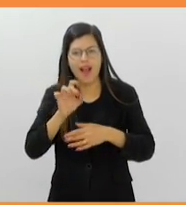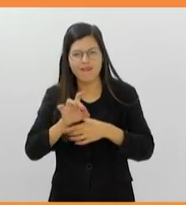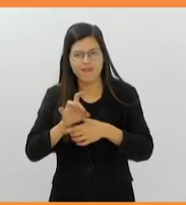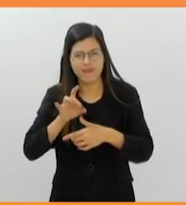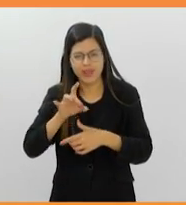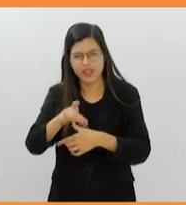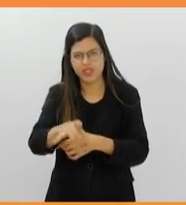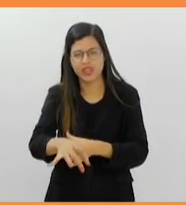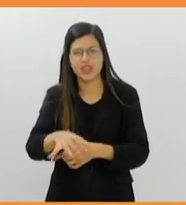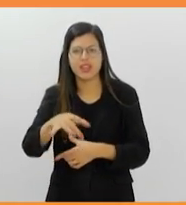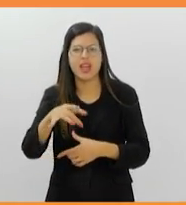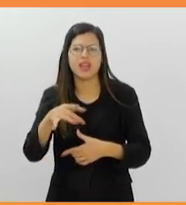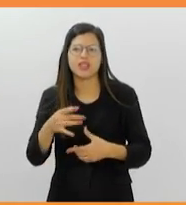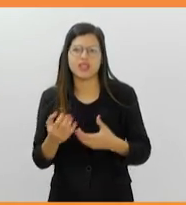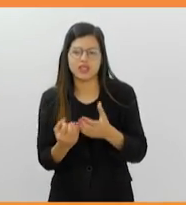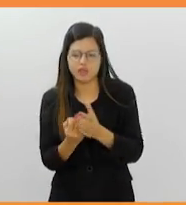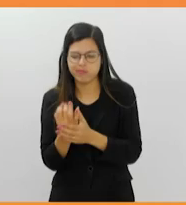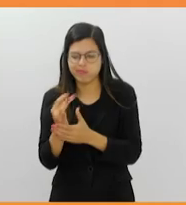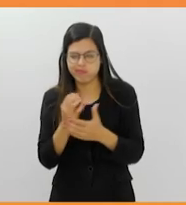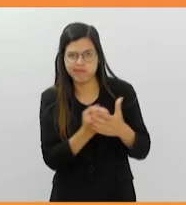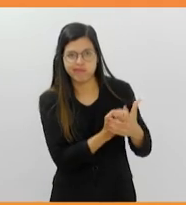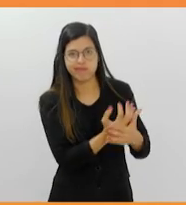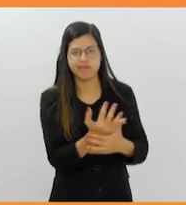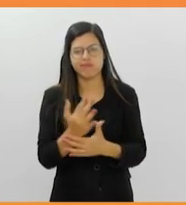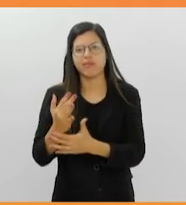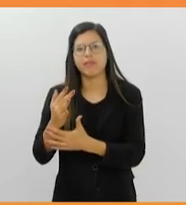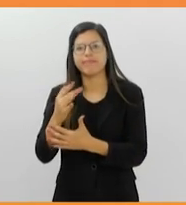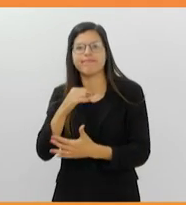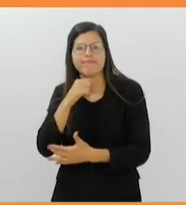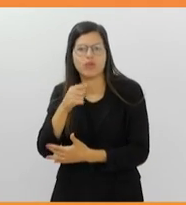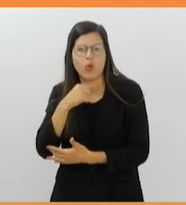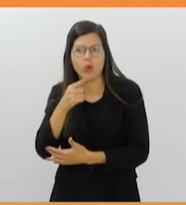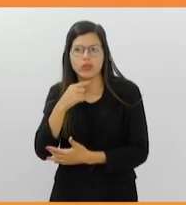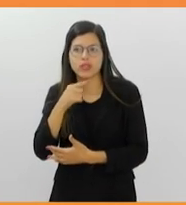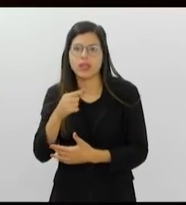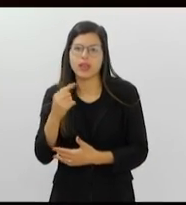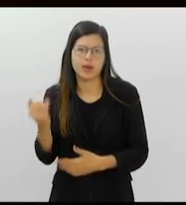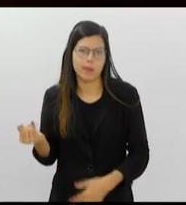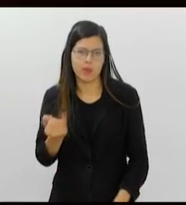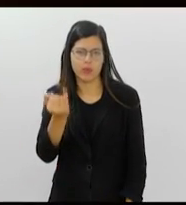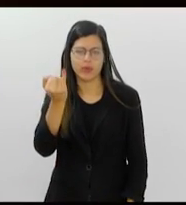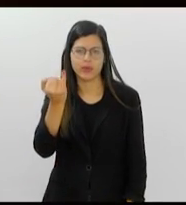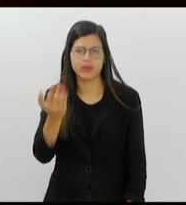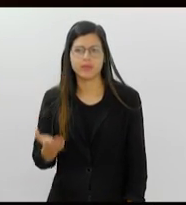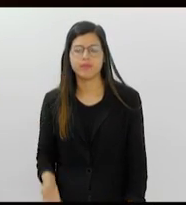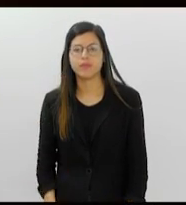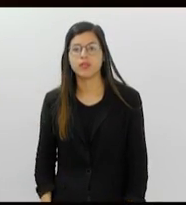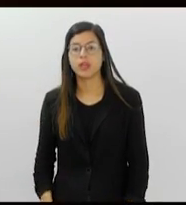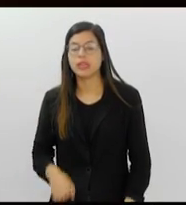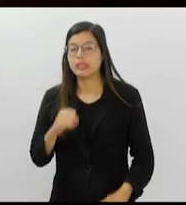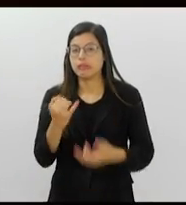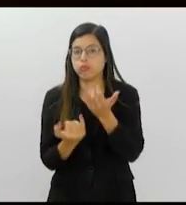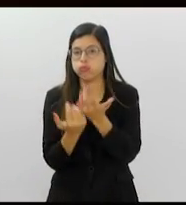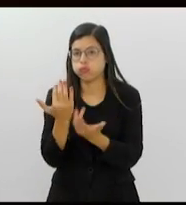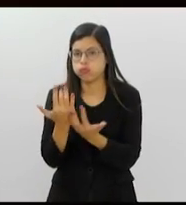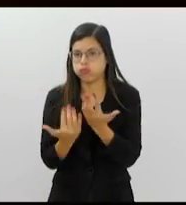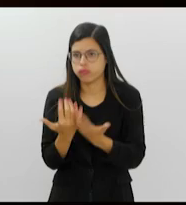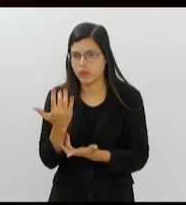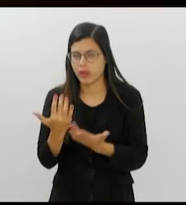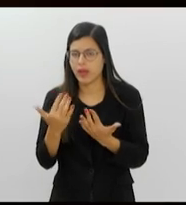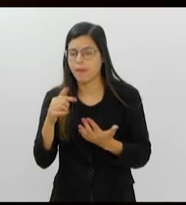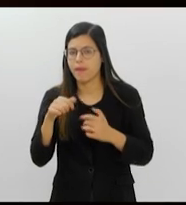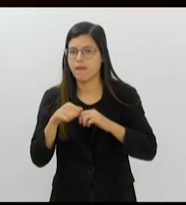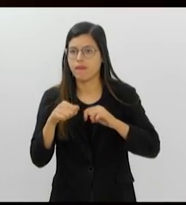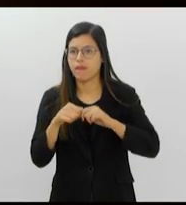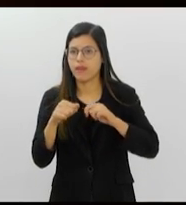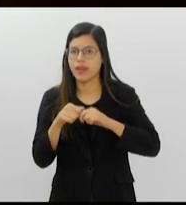que são cruciais para a saúde das plantas, inclusive do novo capim que vai nascer. Se a queima é feita em pastagens que estão